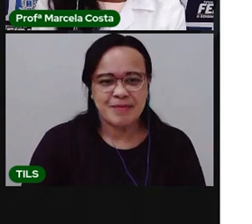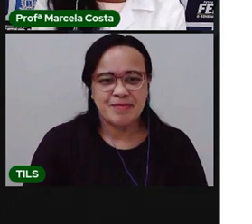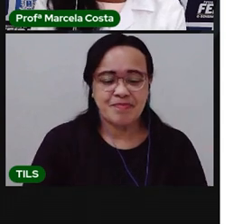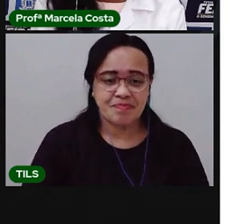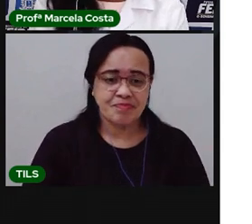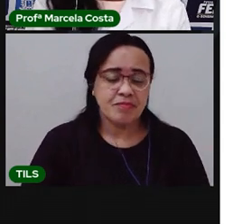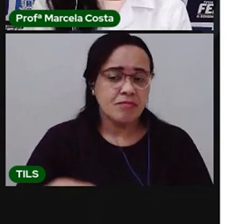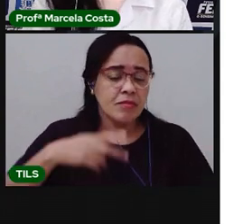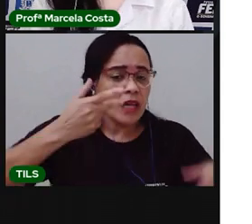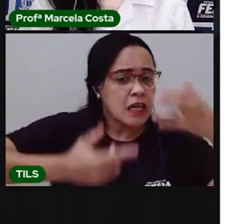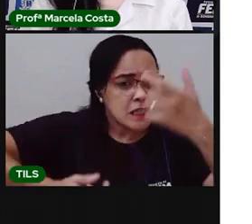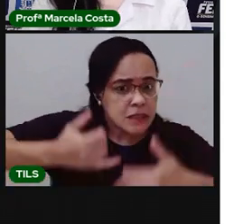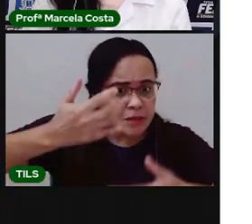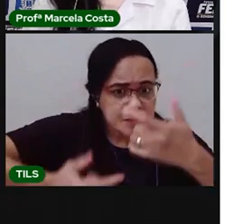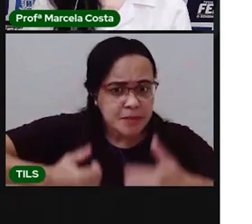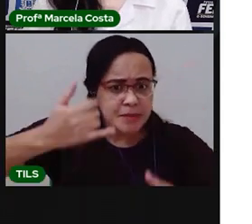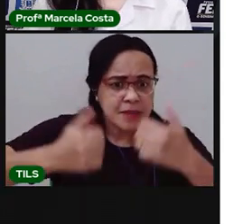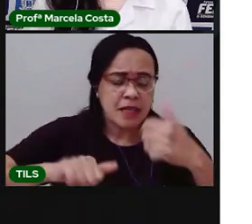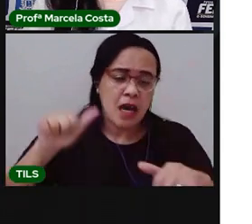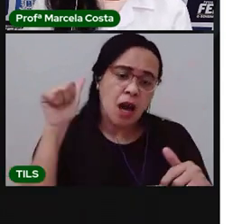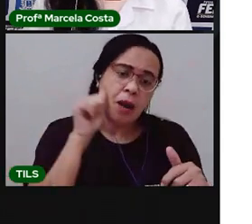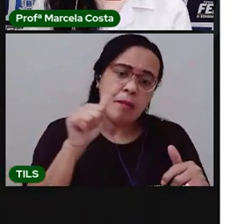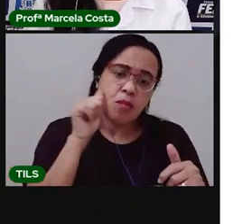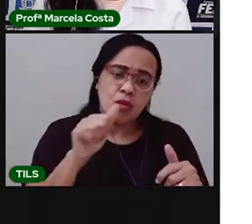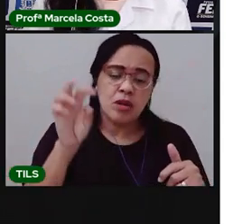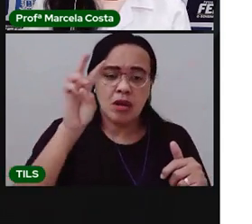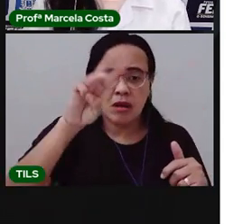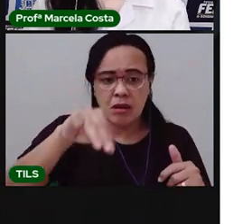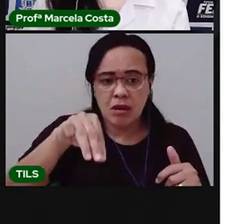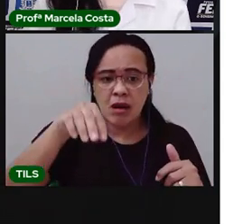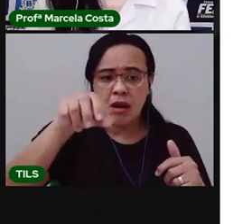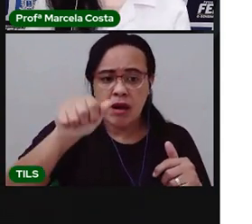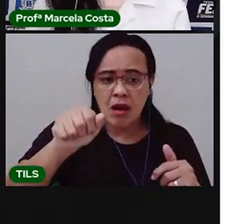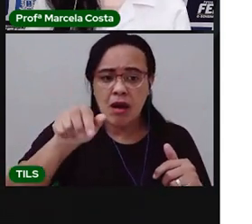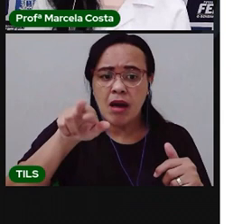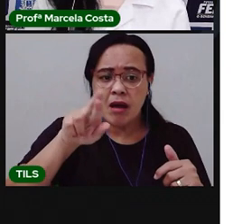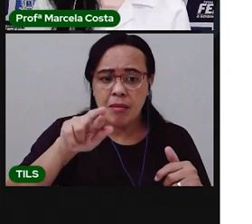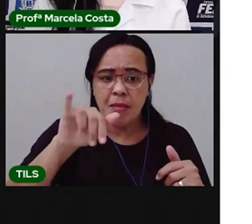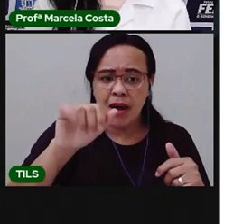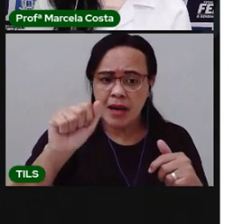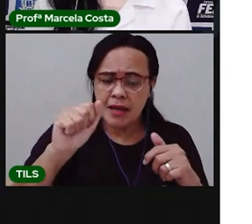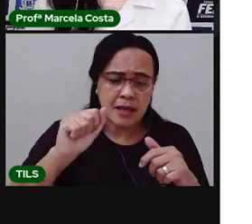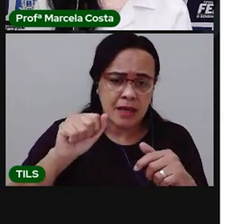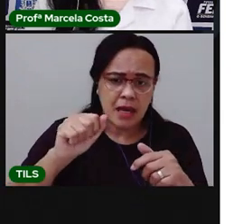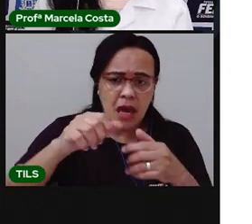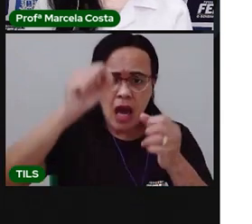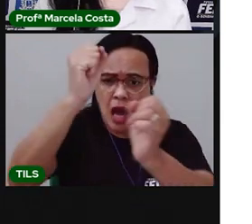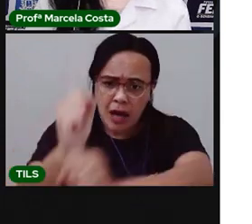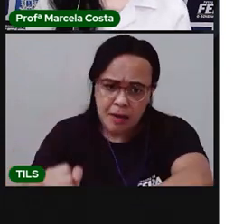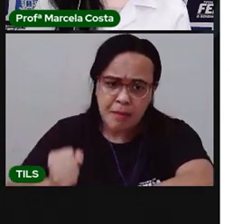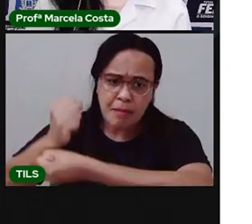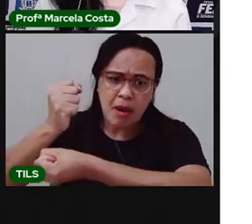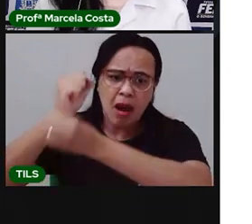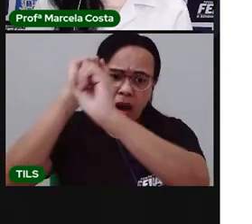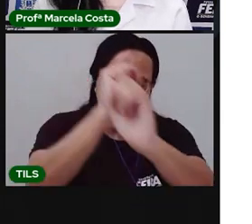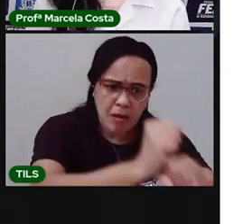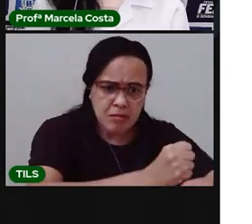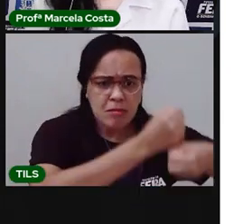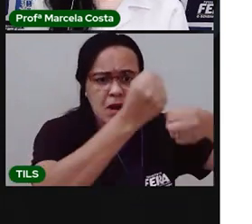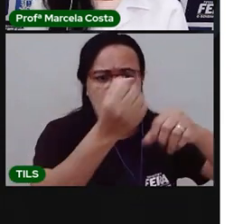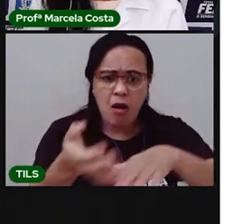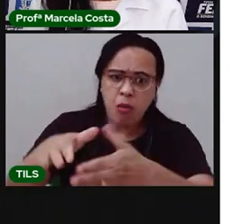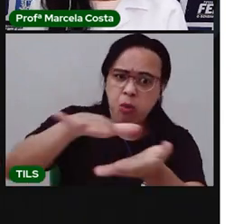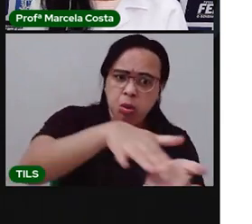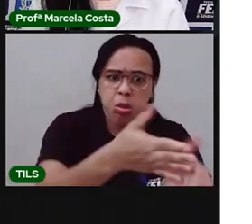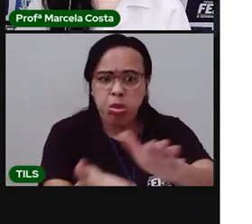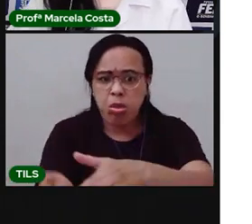Falava que a Maria estava ali na canoa, né? E aí a canoa ia virar, porque a Maria não